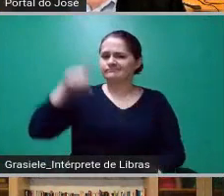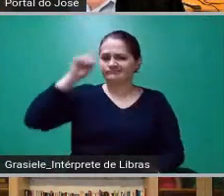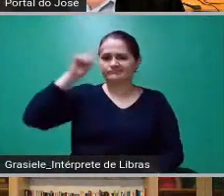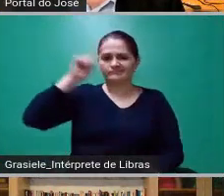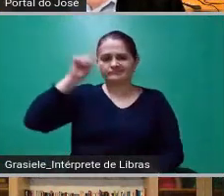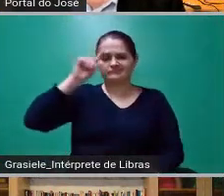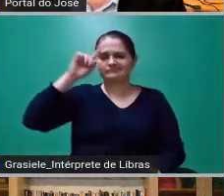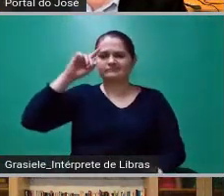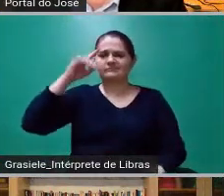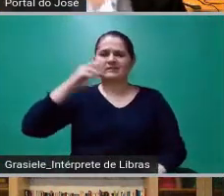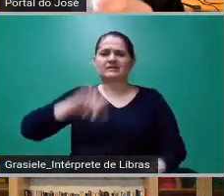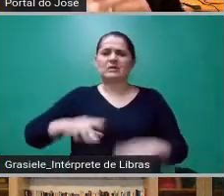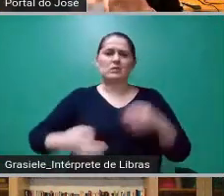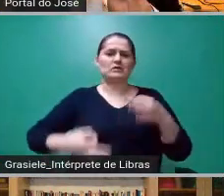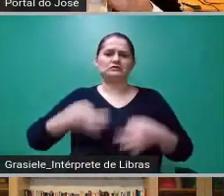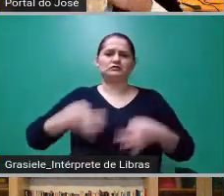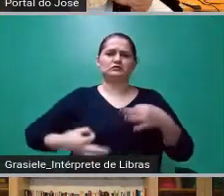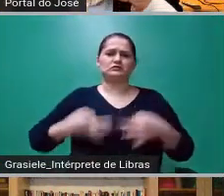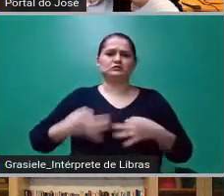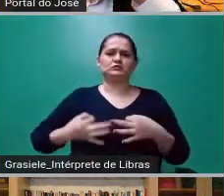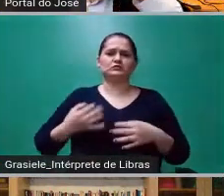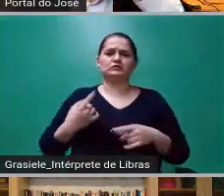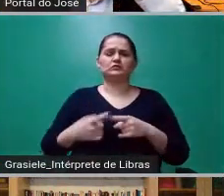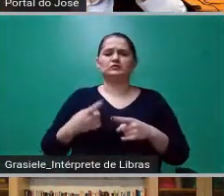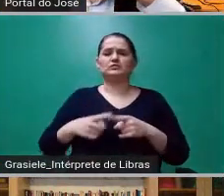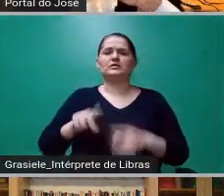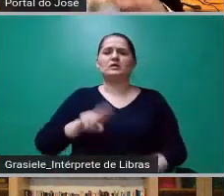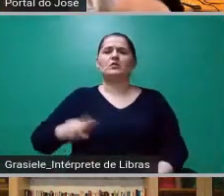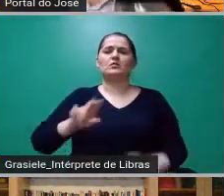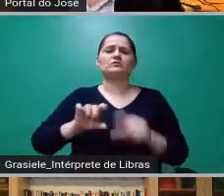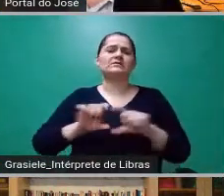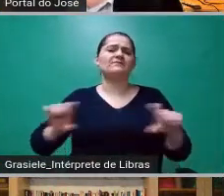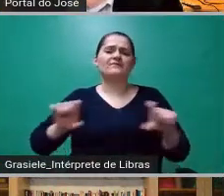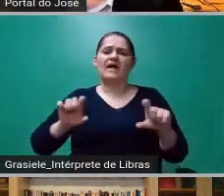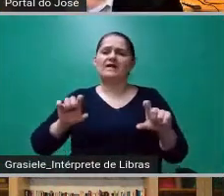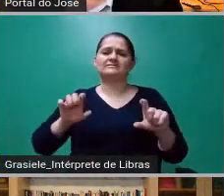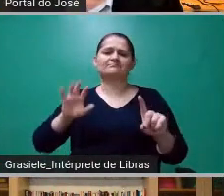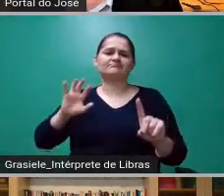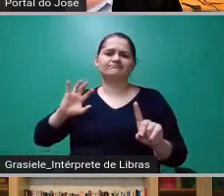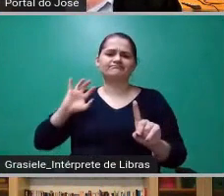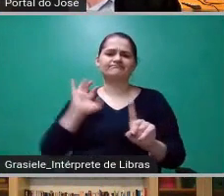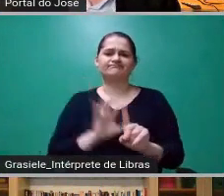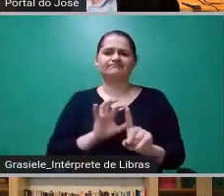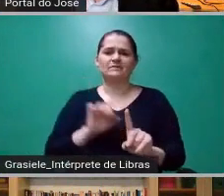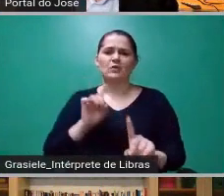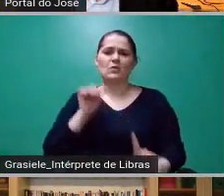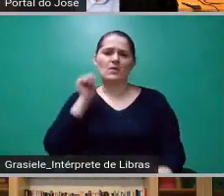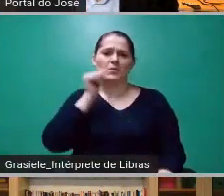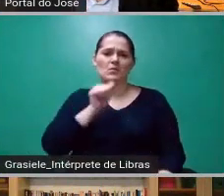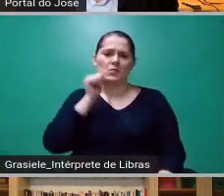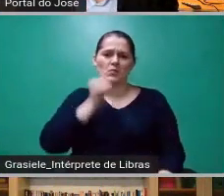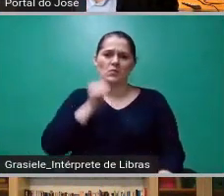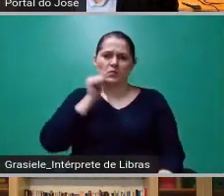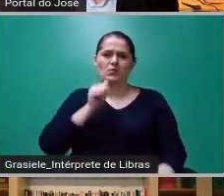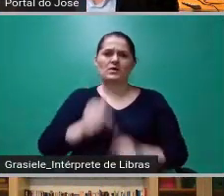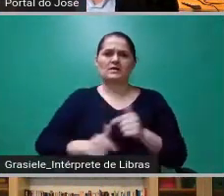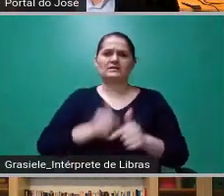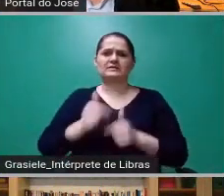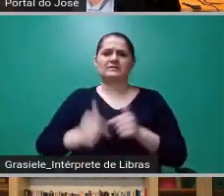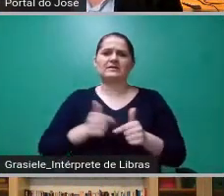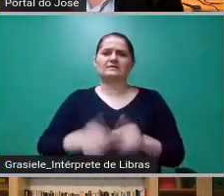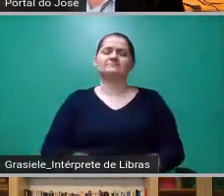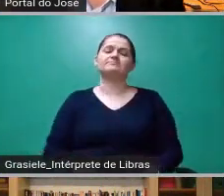que se usa, por exemplo, o pior bordão para atacar da pior forma uma mulher que está ali exercendo seu misterno.